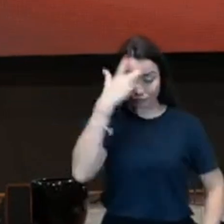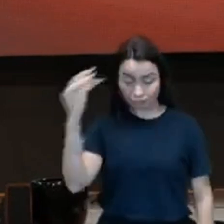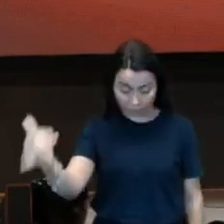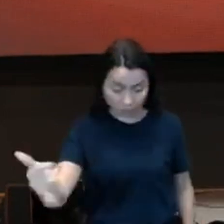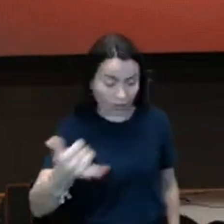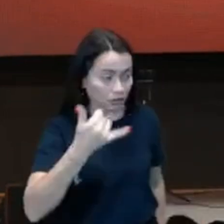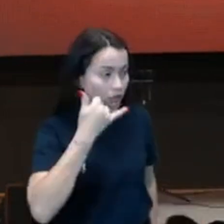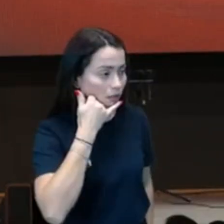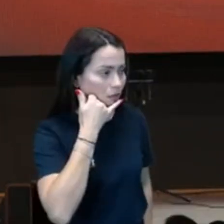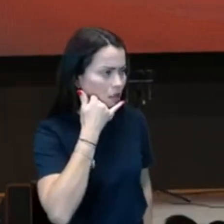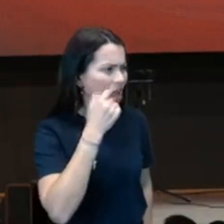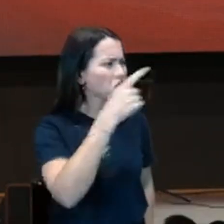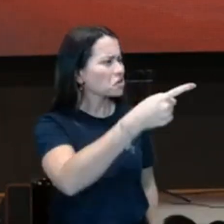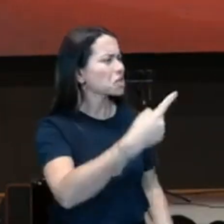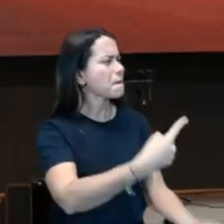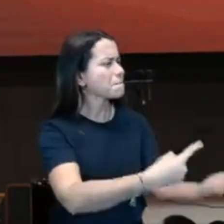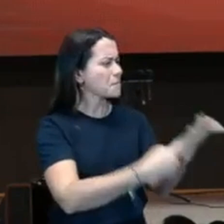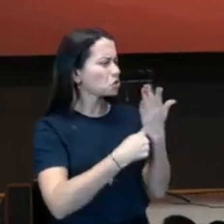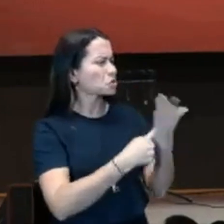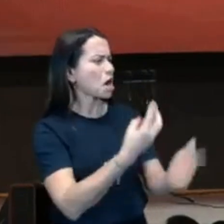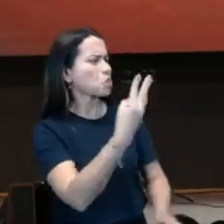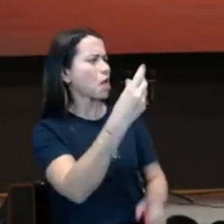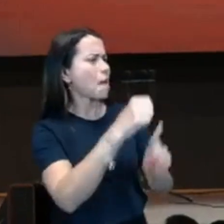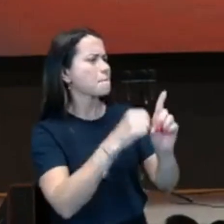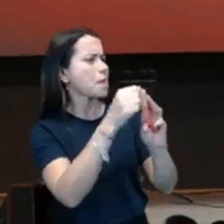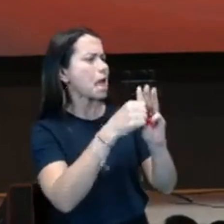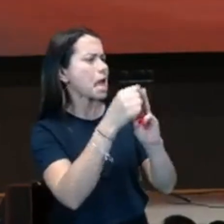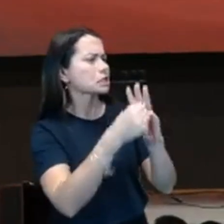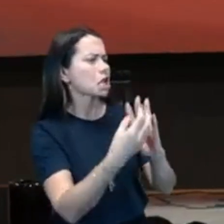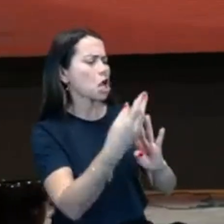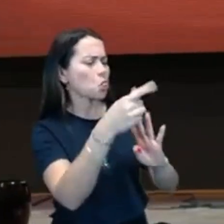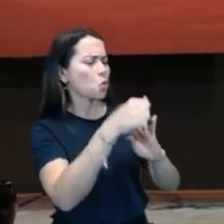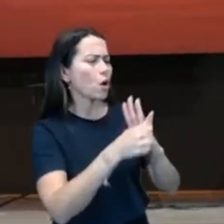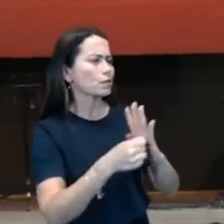Ah, vocês me ajudaram três meses, no quarto mês vocês não me ajudaram.